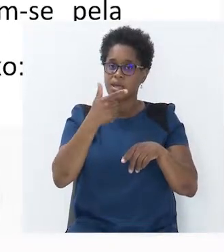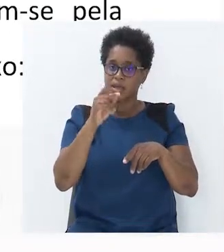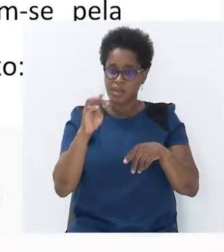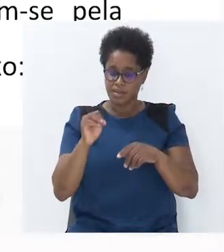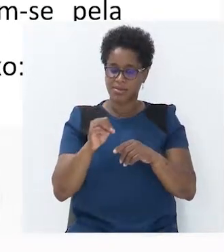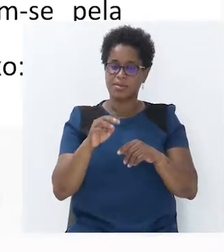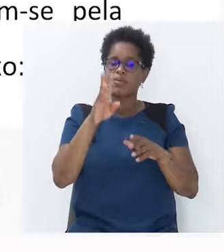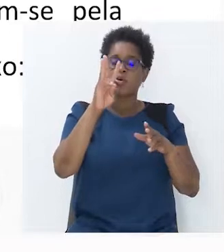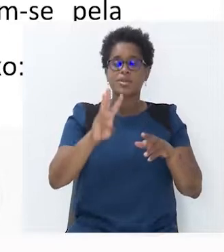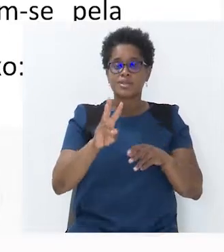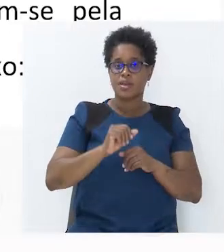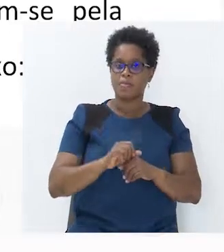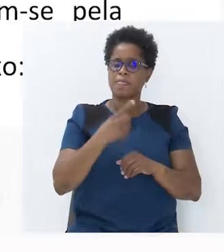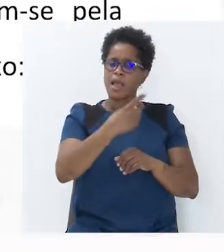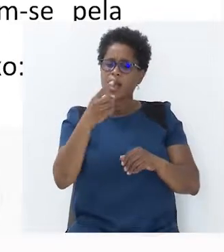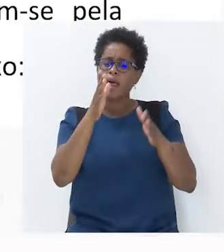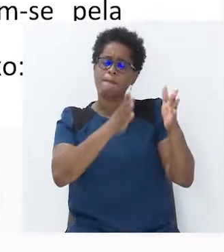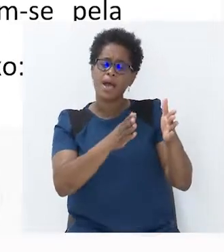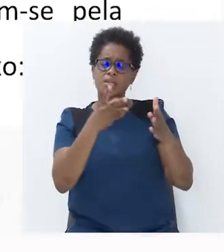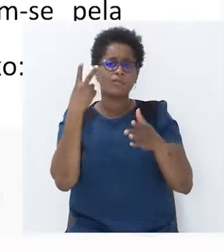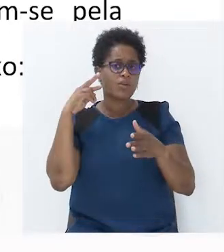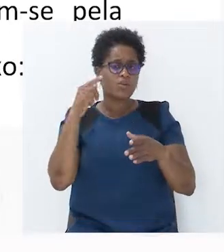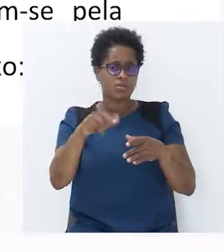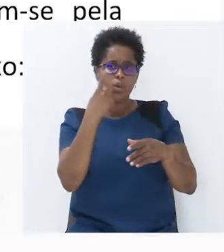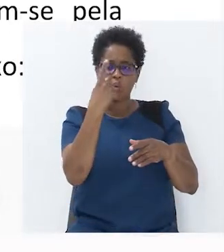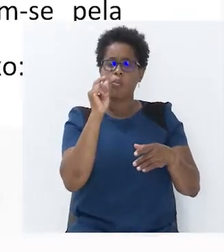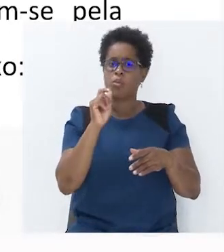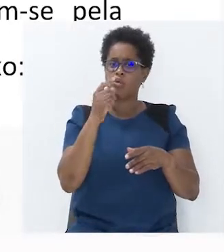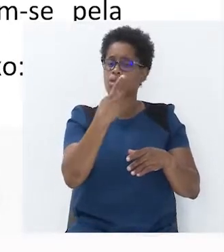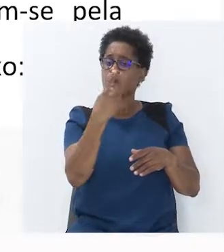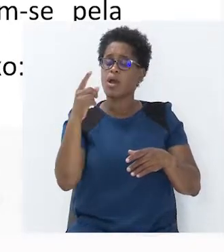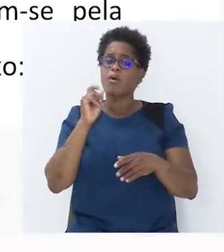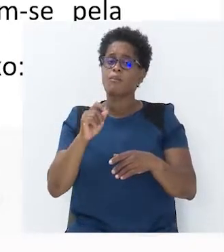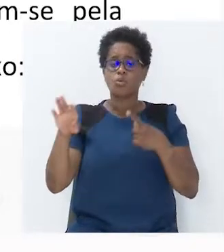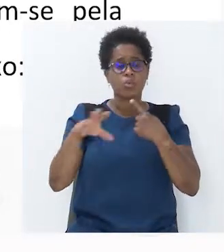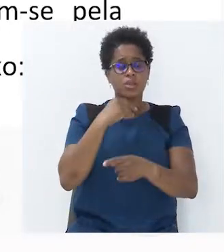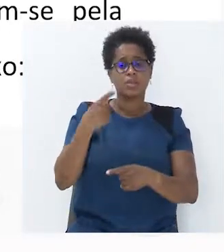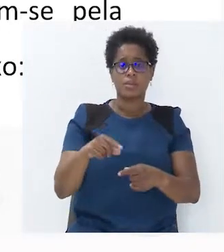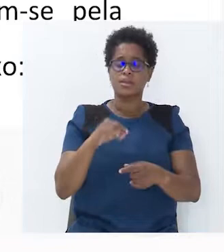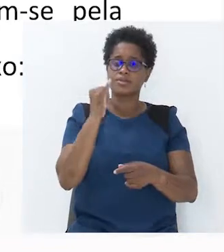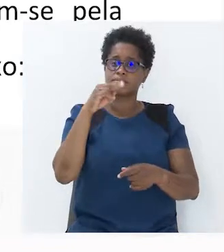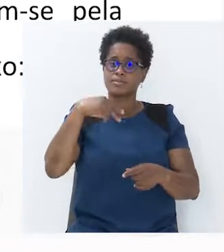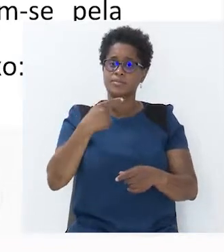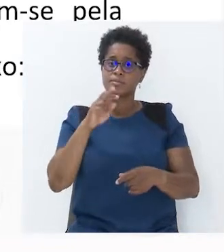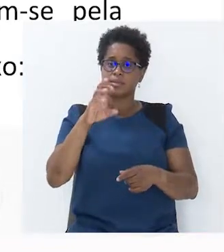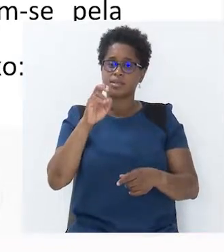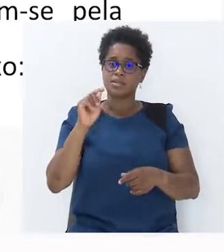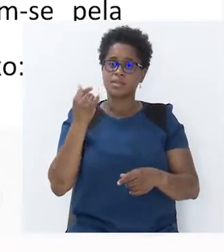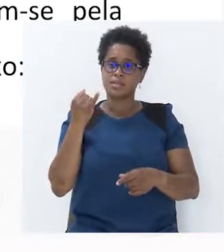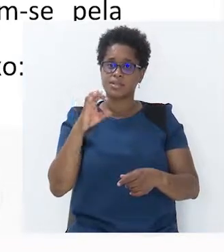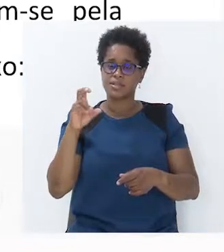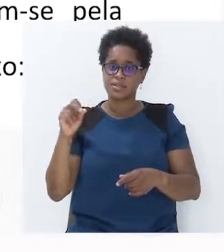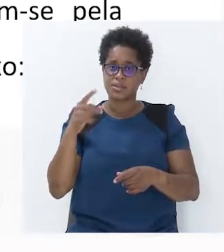corresponde um ponto. Cada ponto obtém-se pela interseção de uma reta vertical e uma